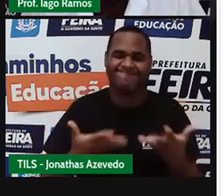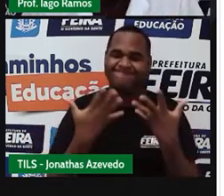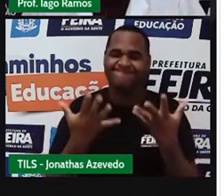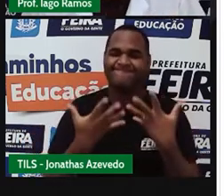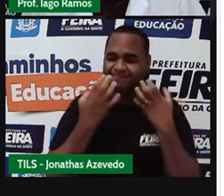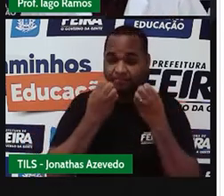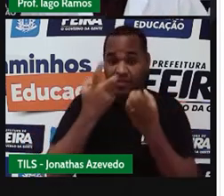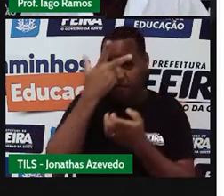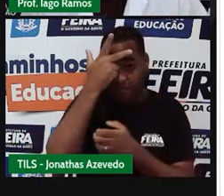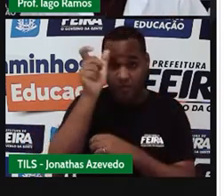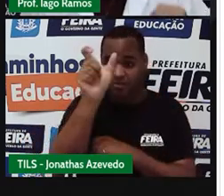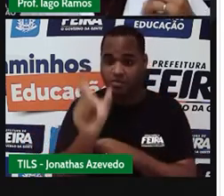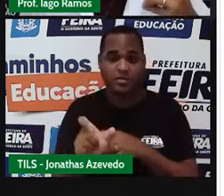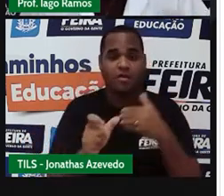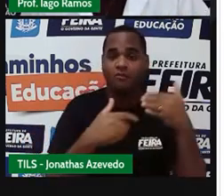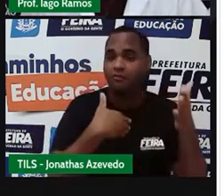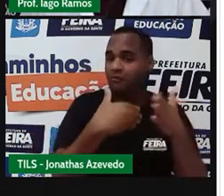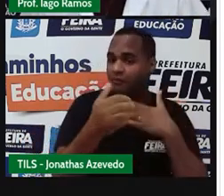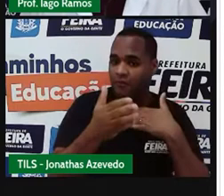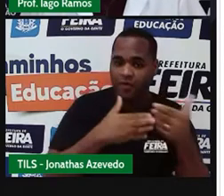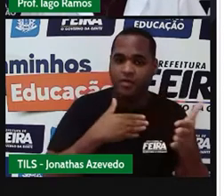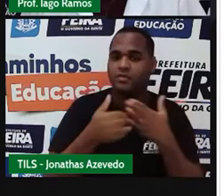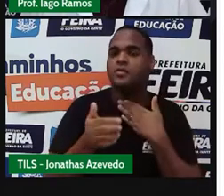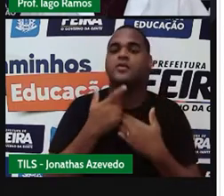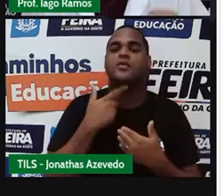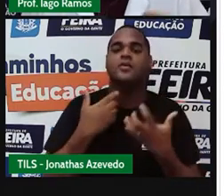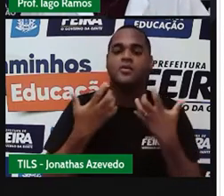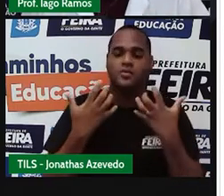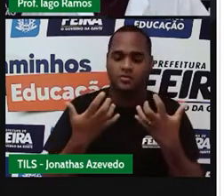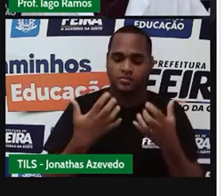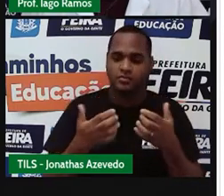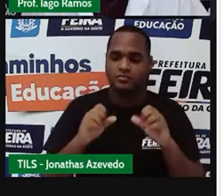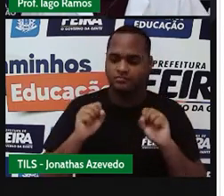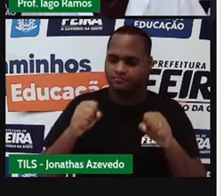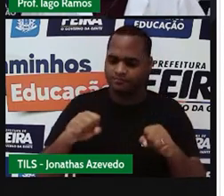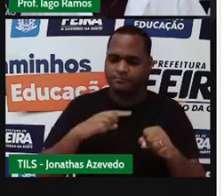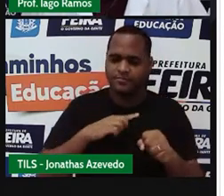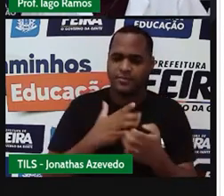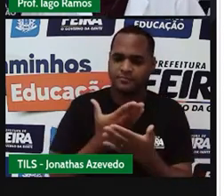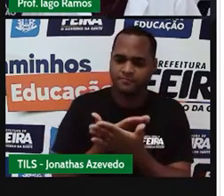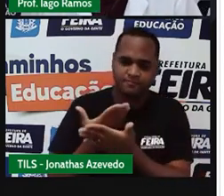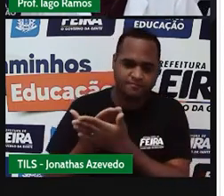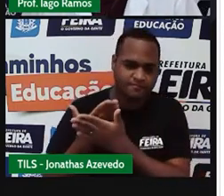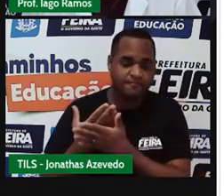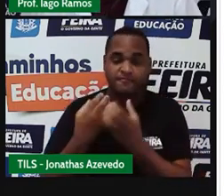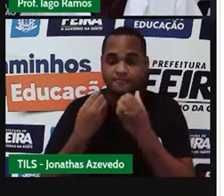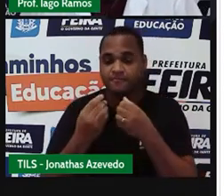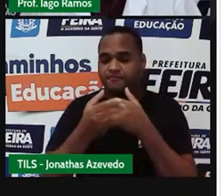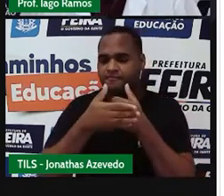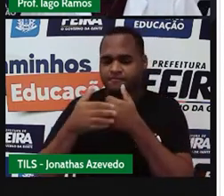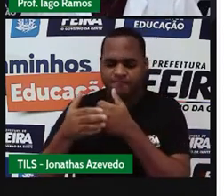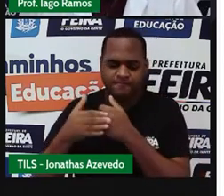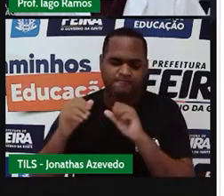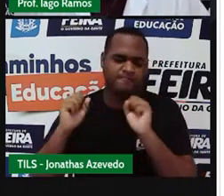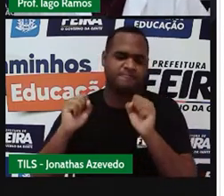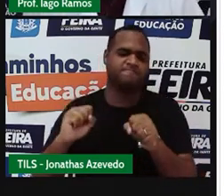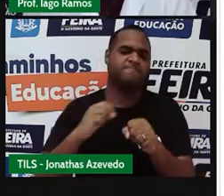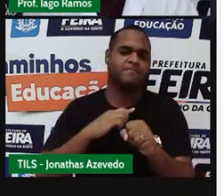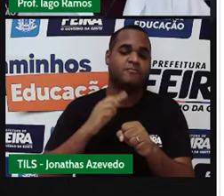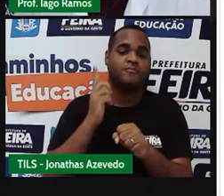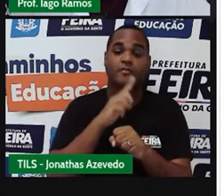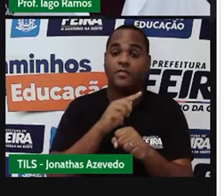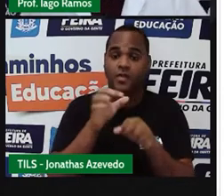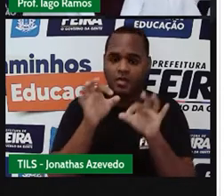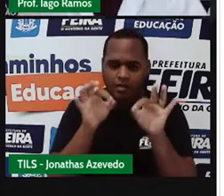pessoa que esteja disposto a estudar ela com muito carinho e com muita dedicação, certo? Então